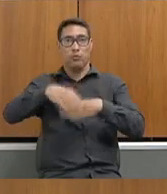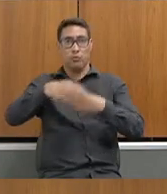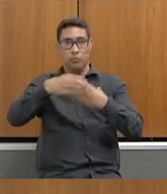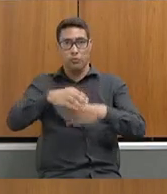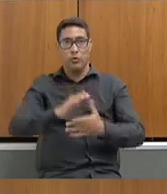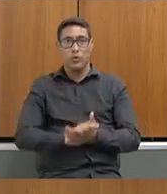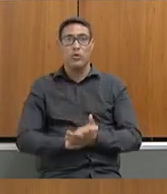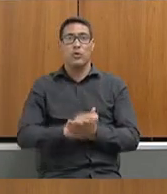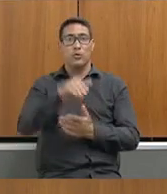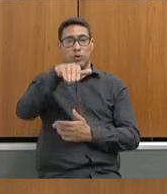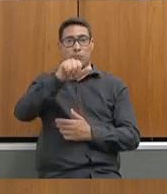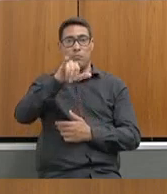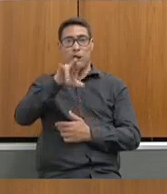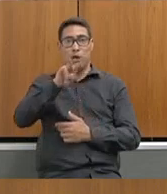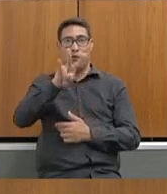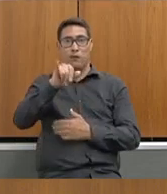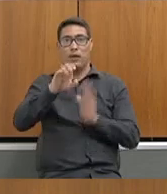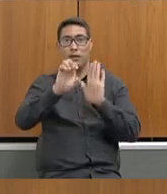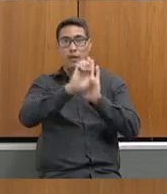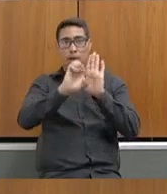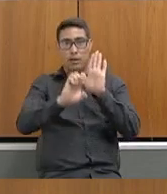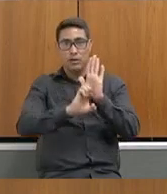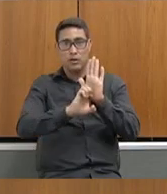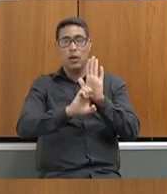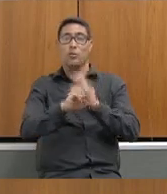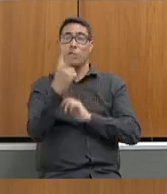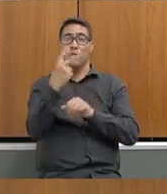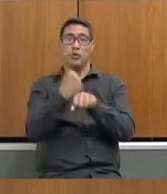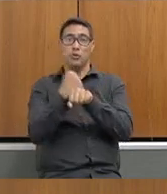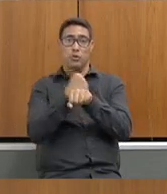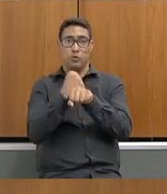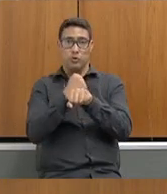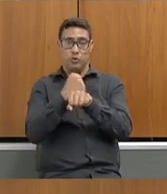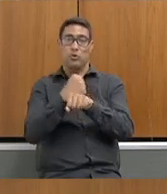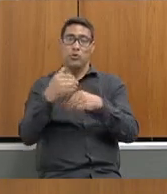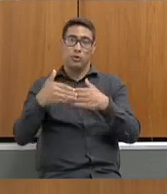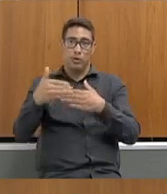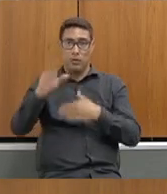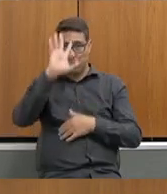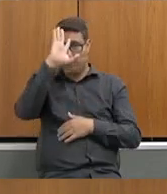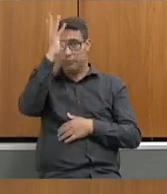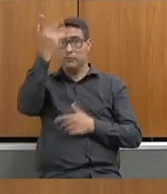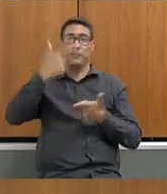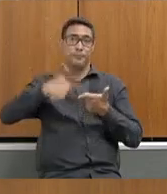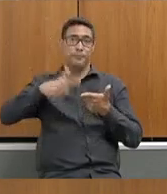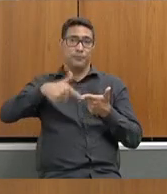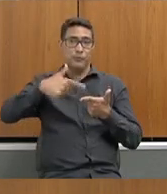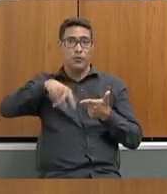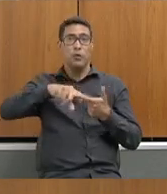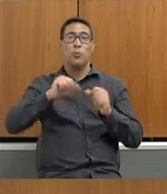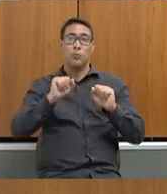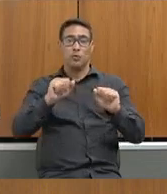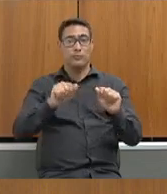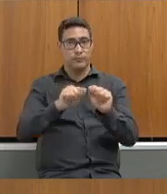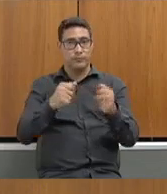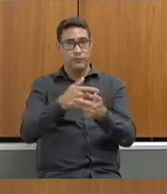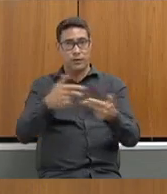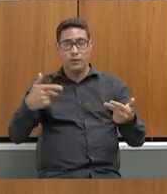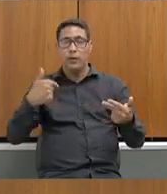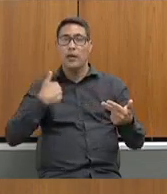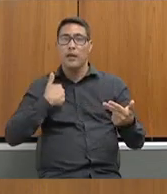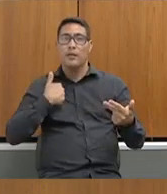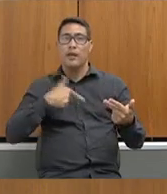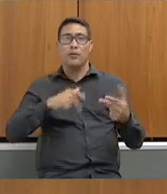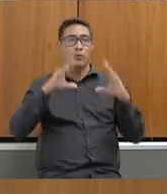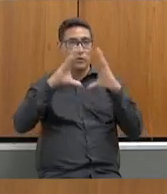Maio, publicação digital. Porque nós temos dois anos para poder sanar esse problema. O que eu posso fazer aqui, ô deputada, e com muita tranquilidade,